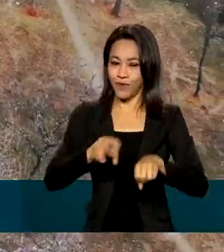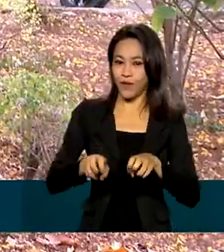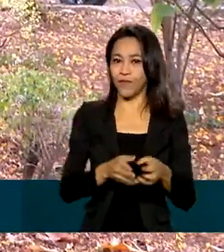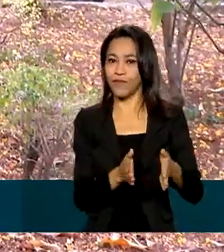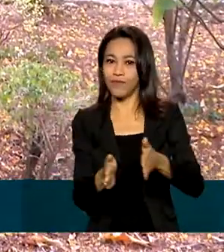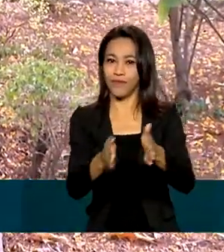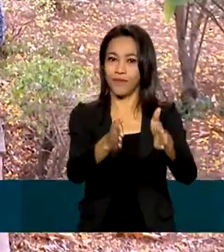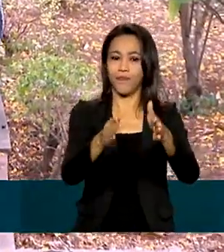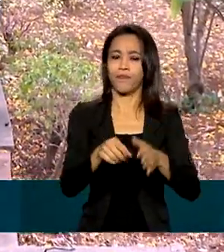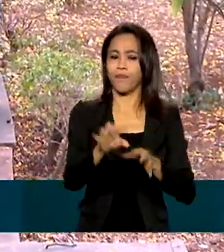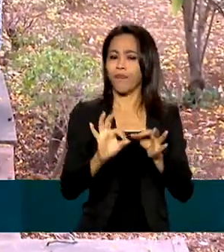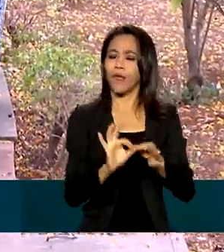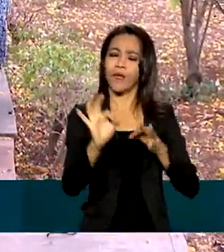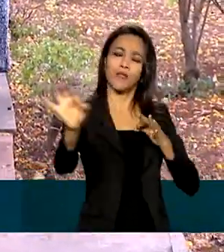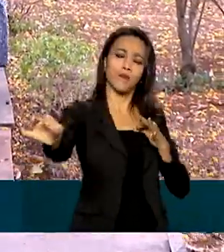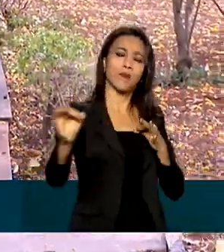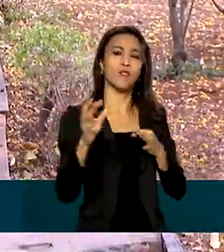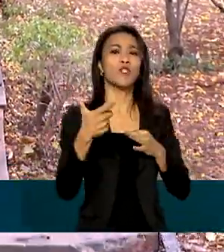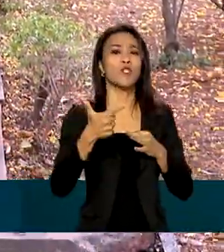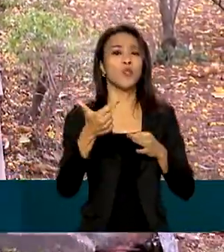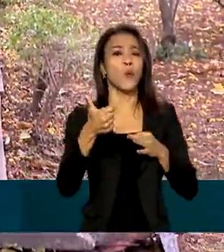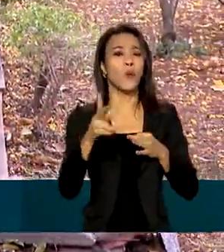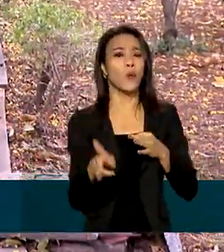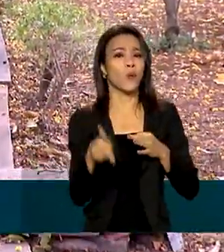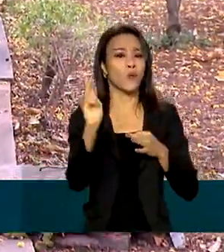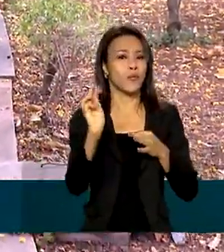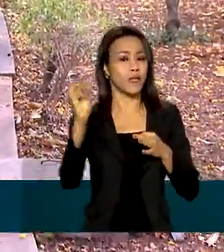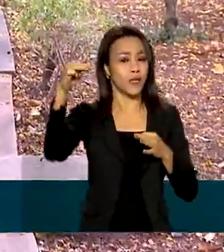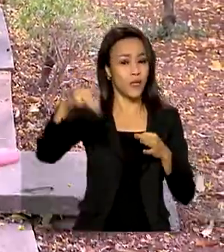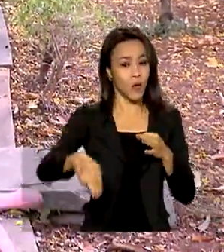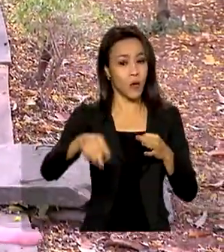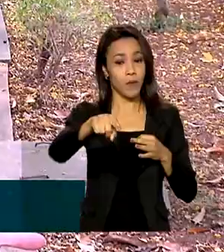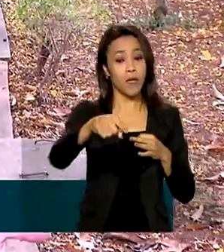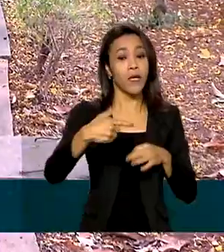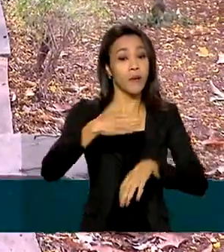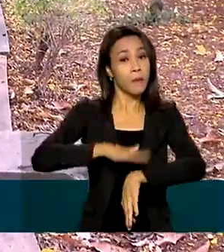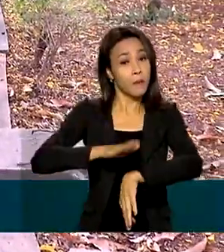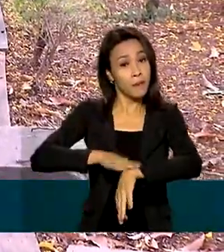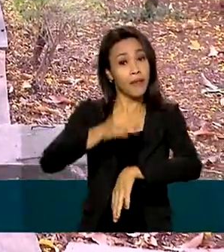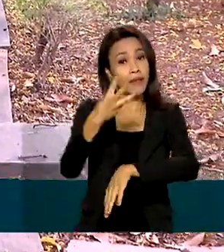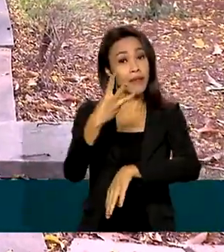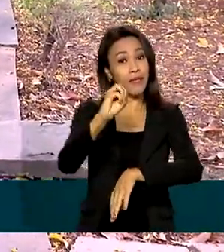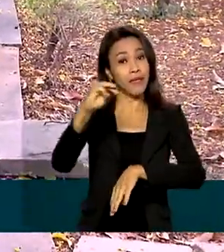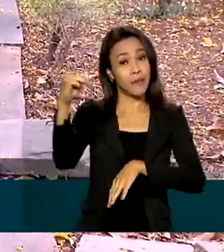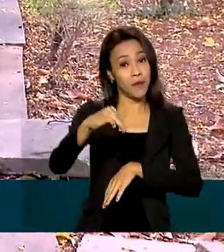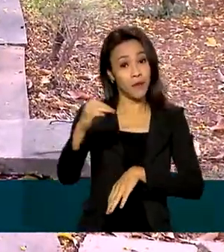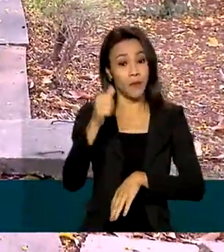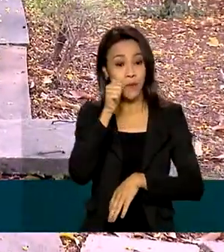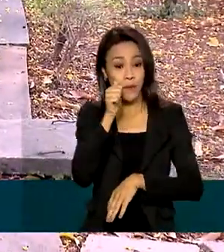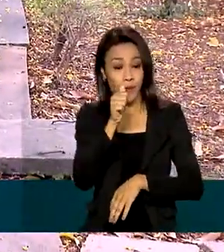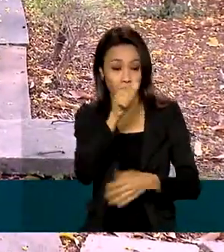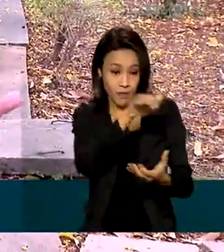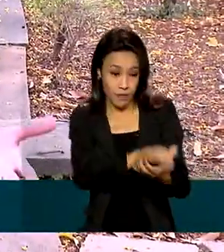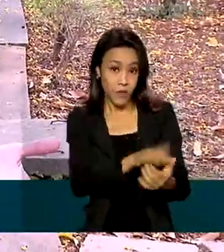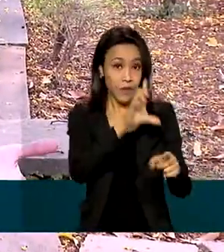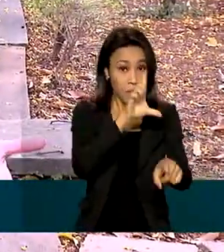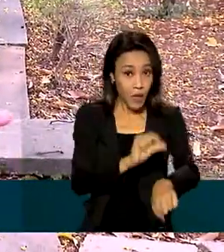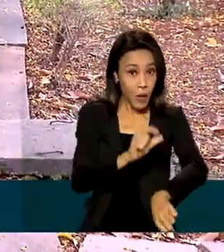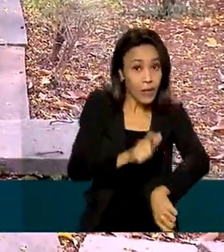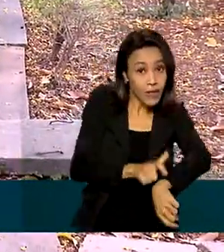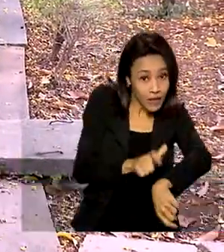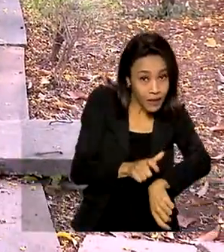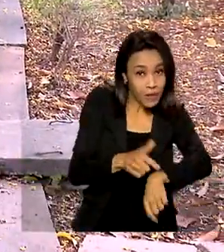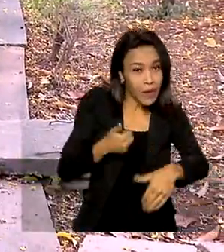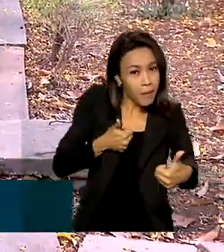trabalho, uma distância de 12 quilômetros, o Irá gasta cerca de 30 minutos. A Roniele leva ainda menos tempo, já que o trabalho dela